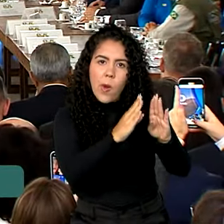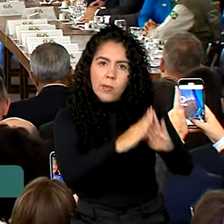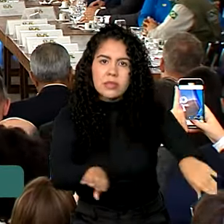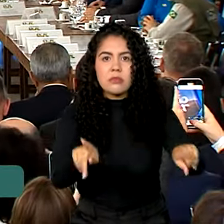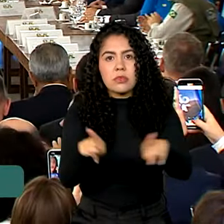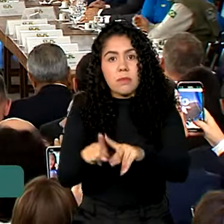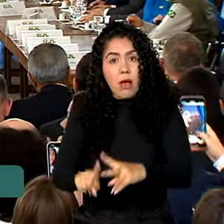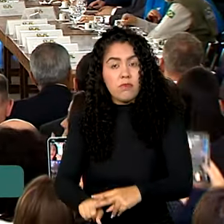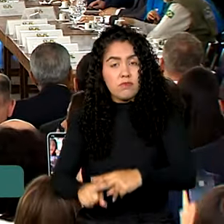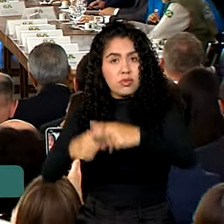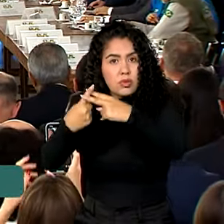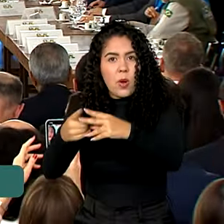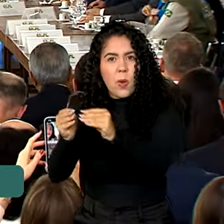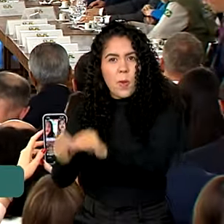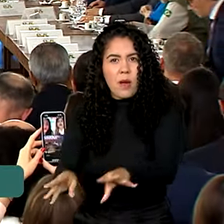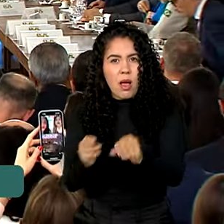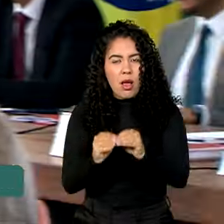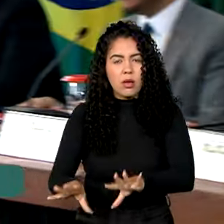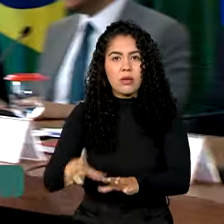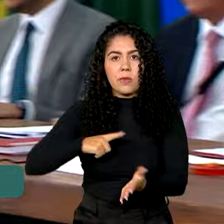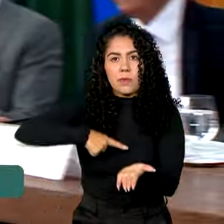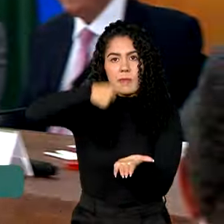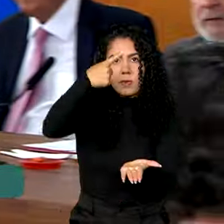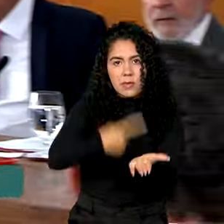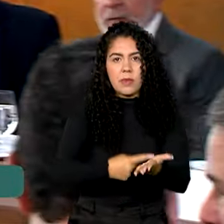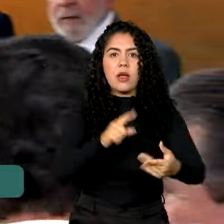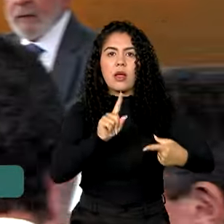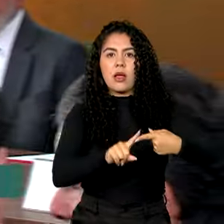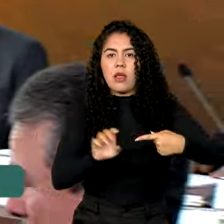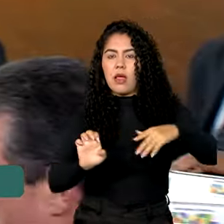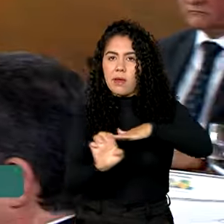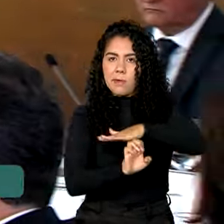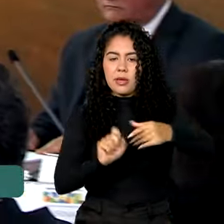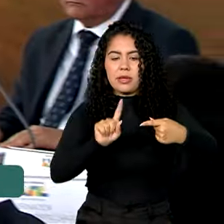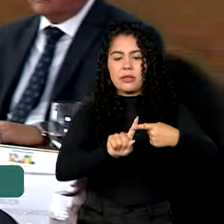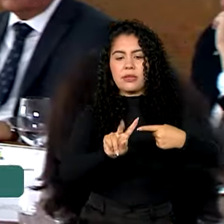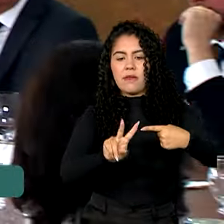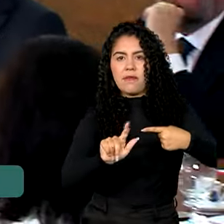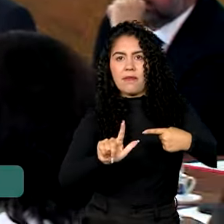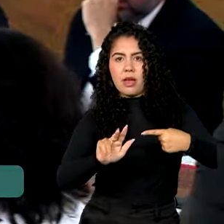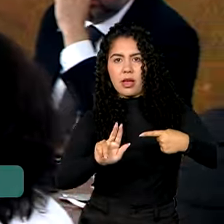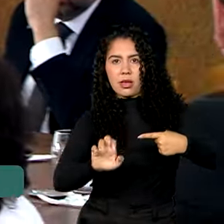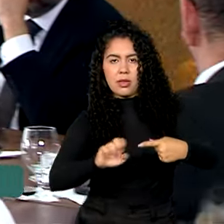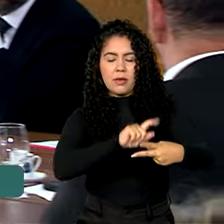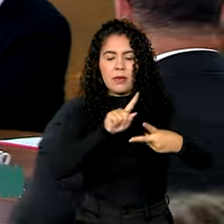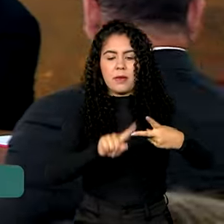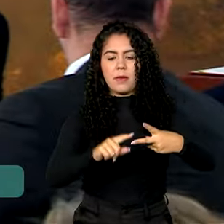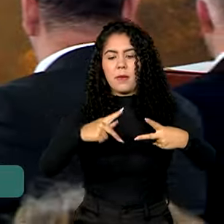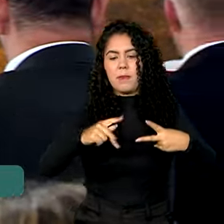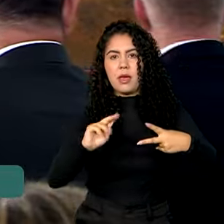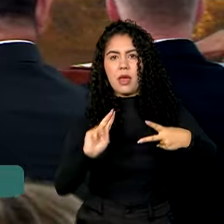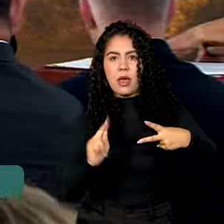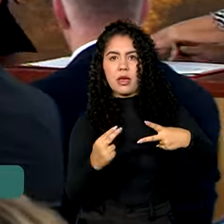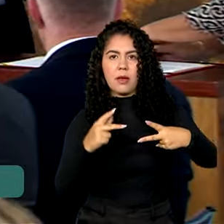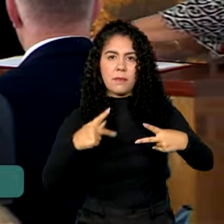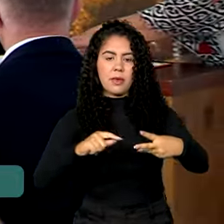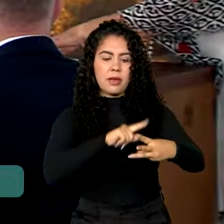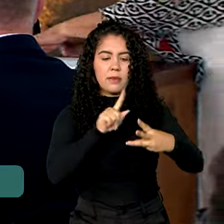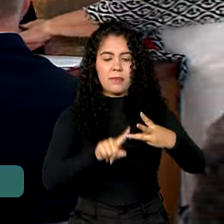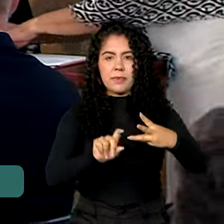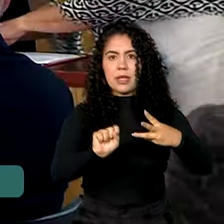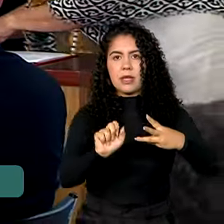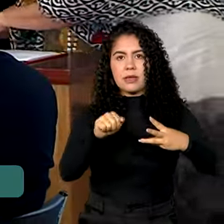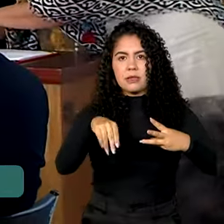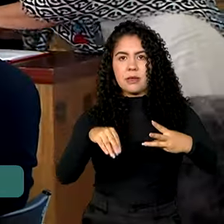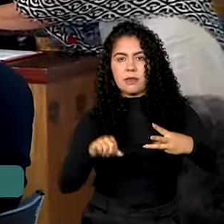O pacto foi firmado entre as empresas Vale, BHP e Samarco, responsáveis pela barragem do Fundão,